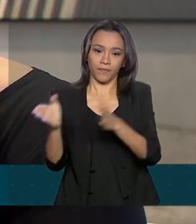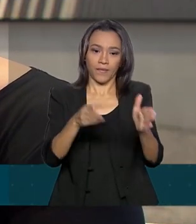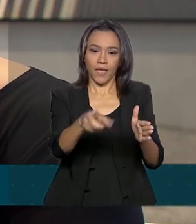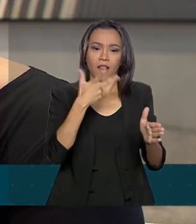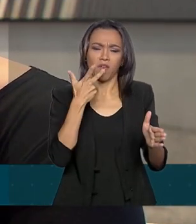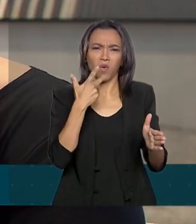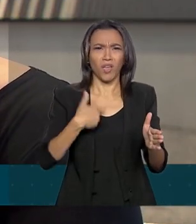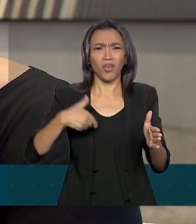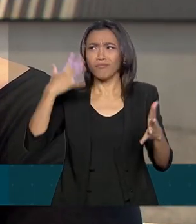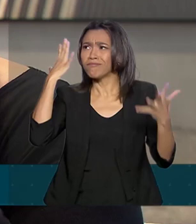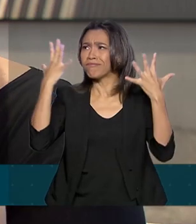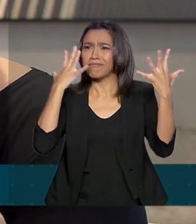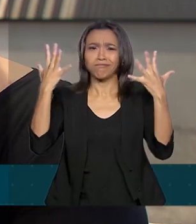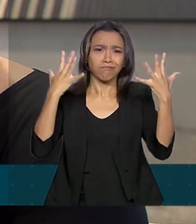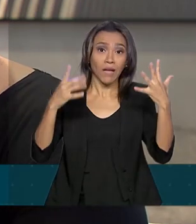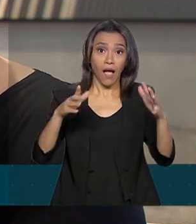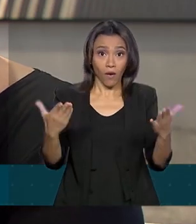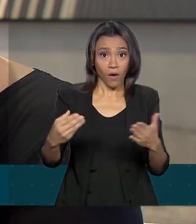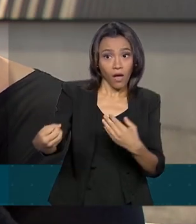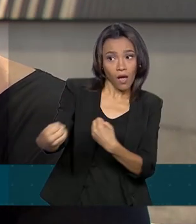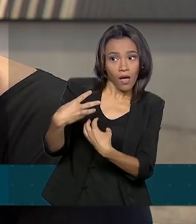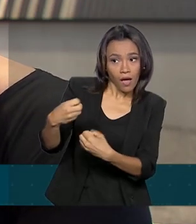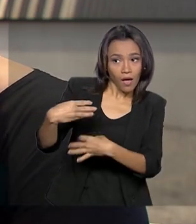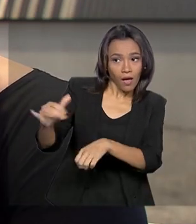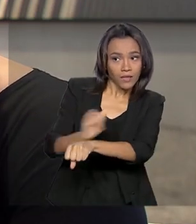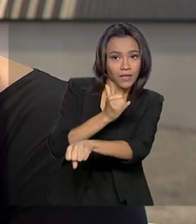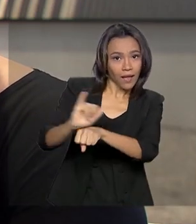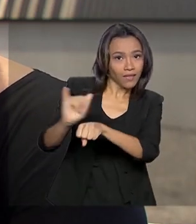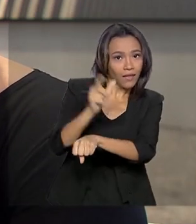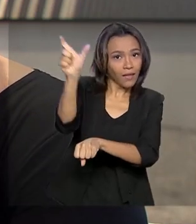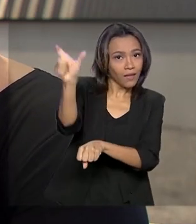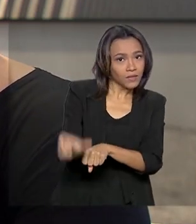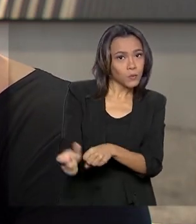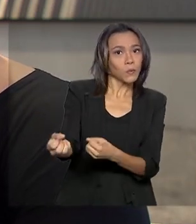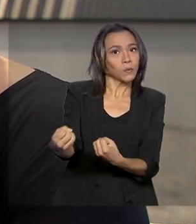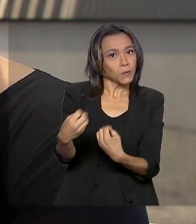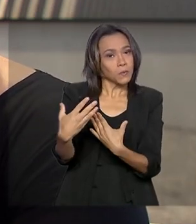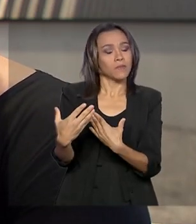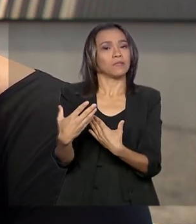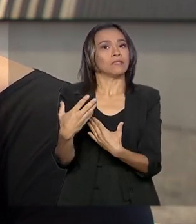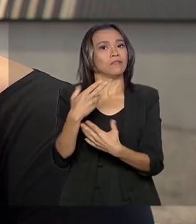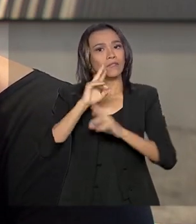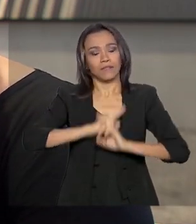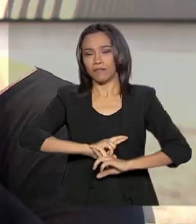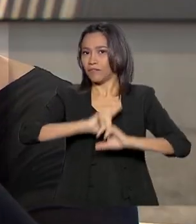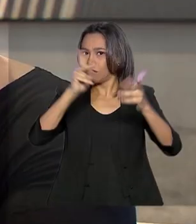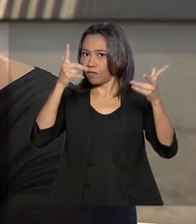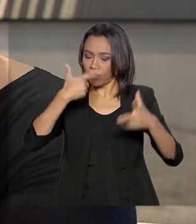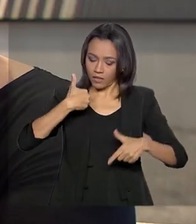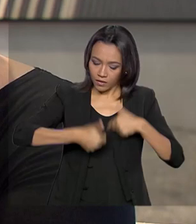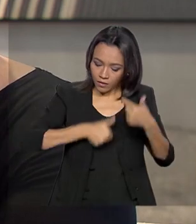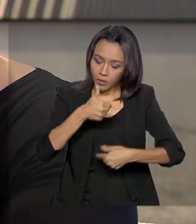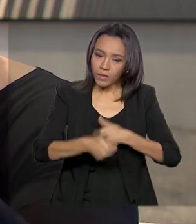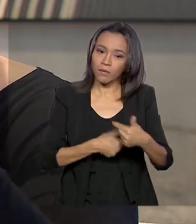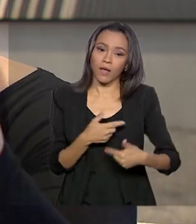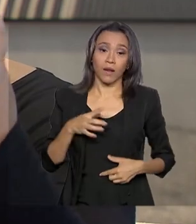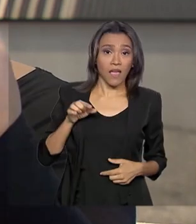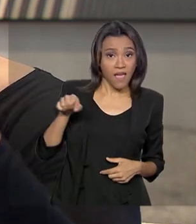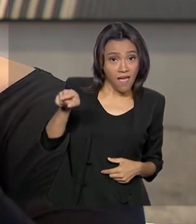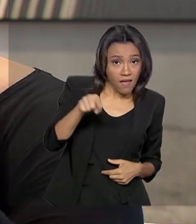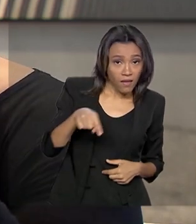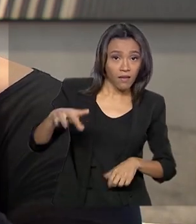ferramentas foram incríveis junto com esse agente de inovação que fez toda a diferença. Essas ferramentas